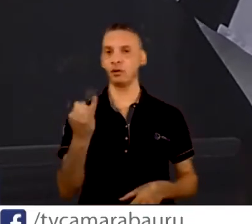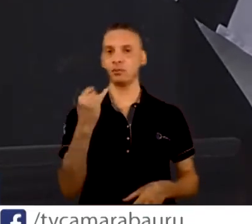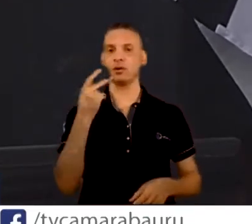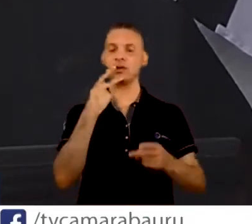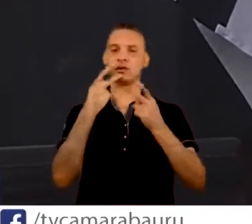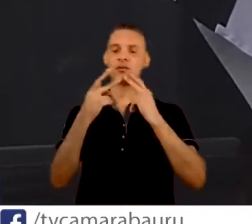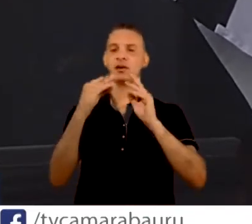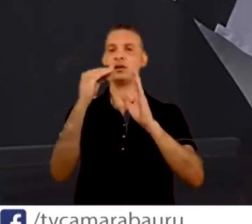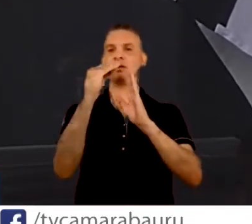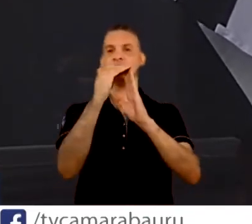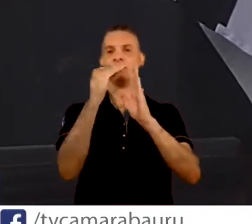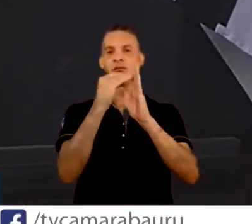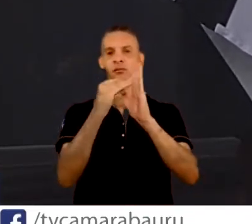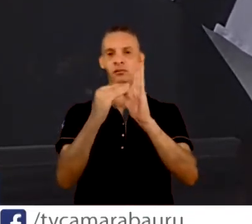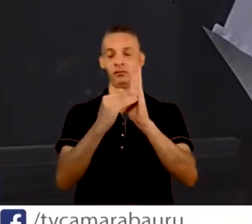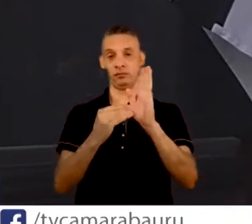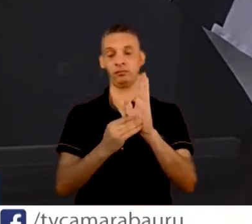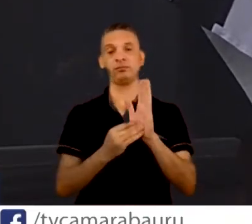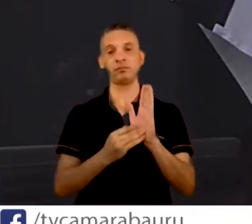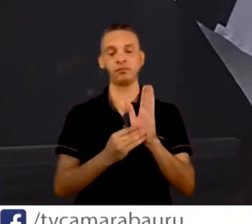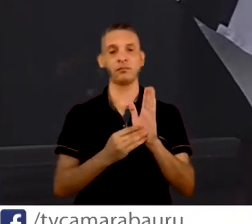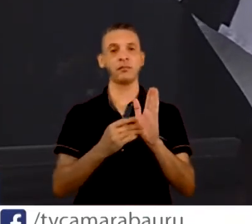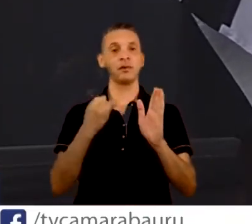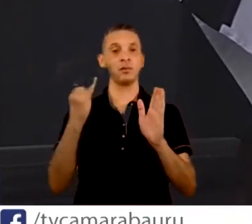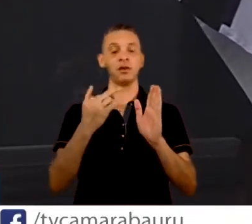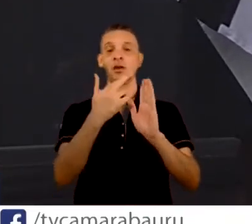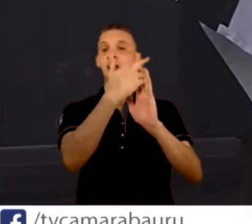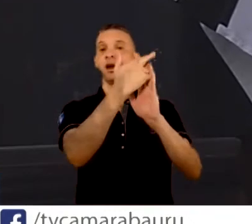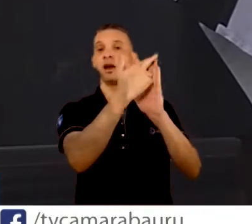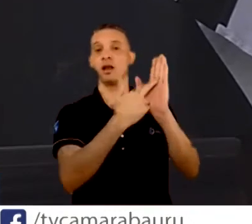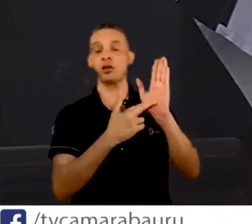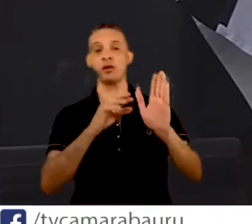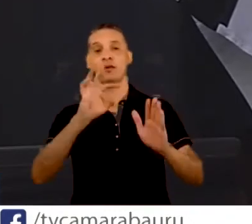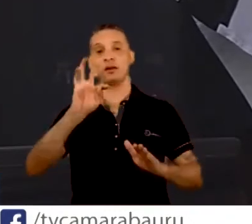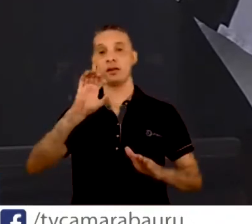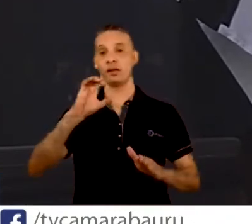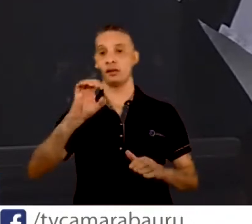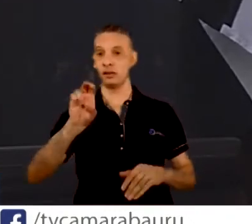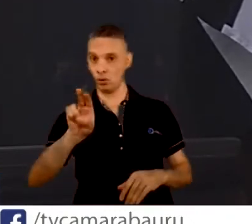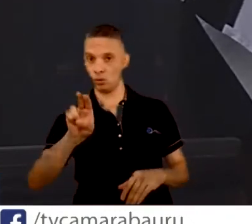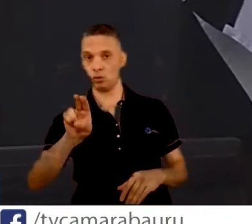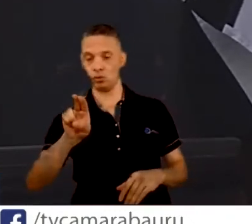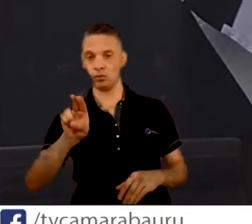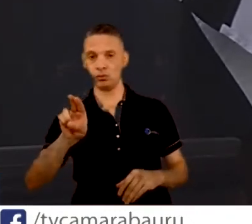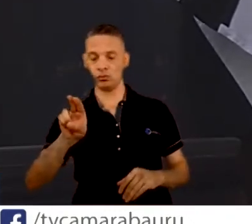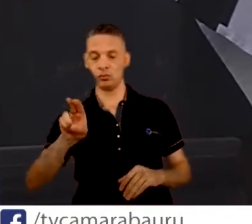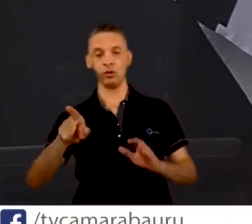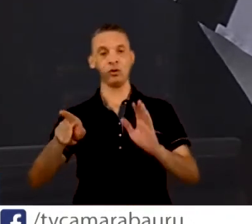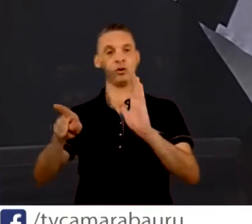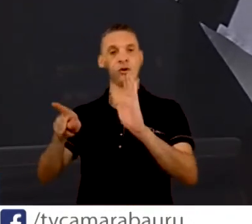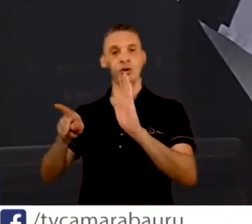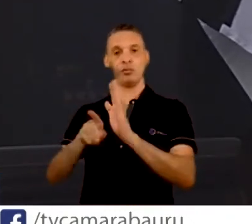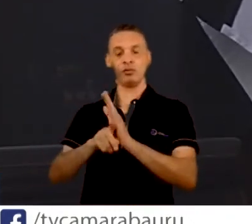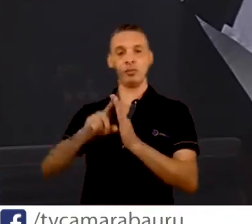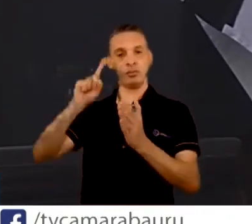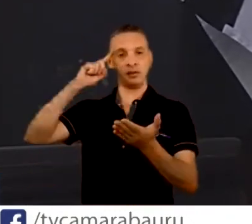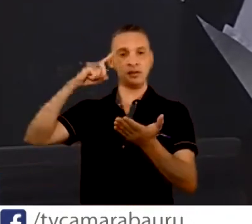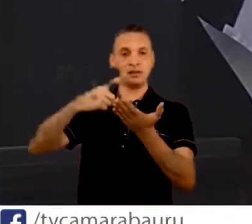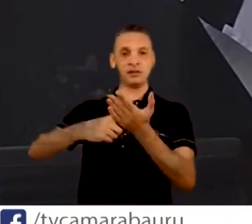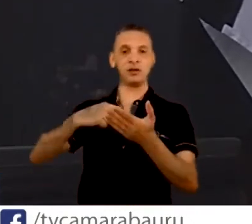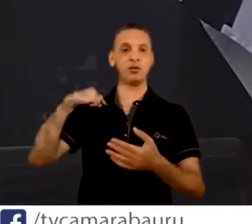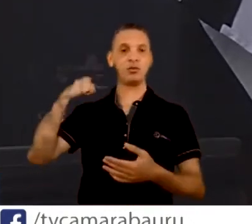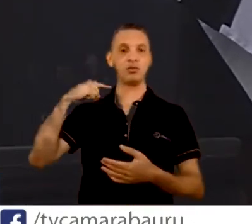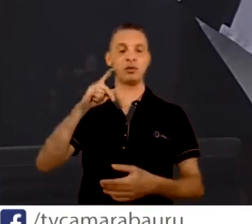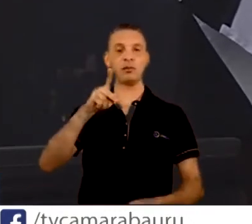Vale ressaltar também que relatório do Tribunal de Contas da União, corroborado pelo doutor Pedro Machado, que é o Procurador